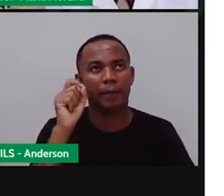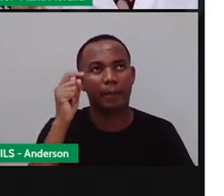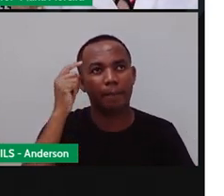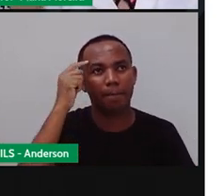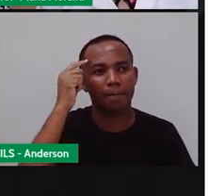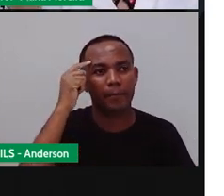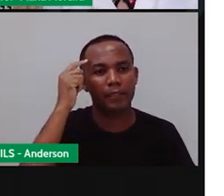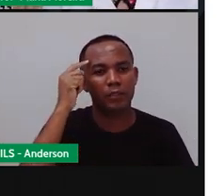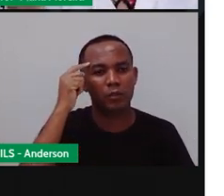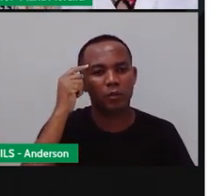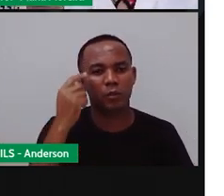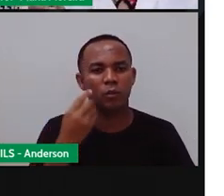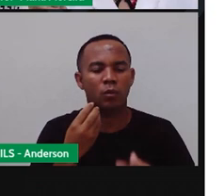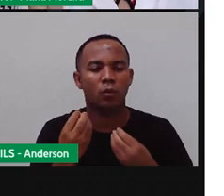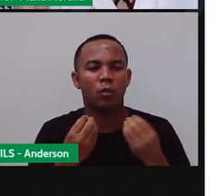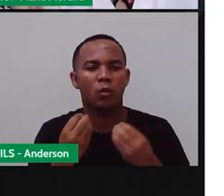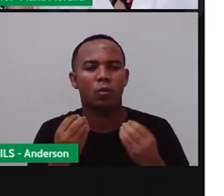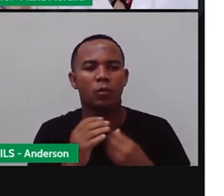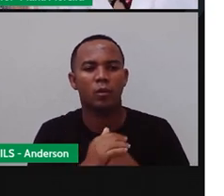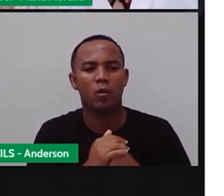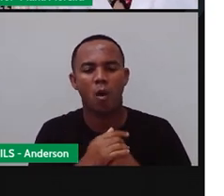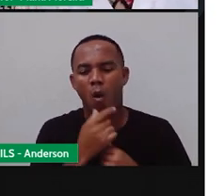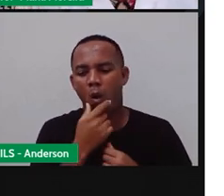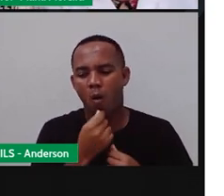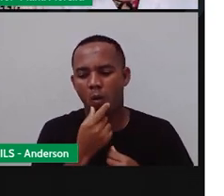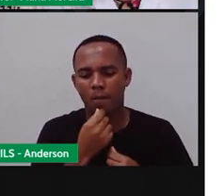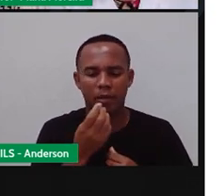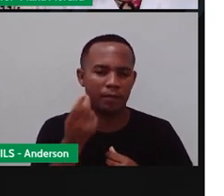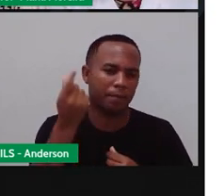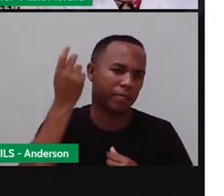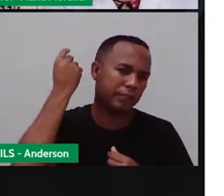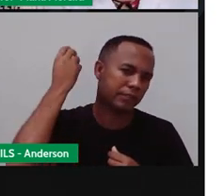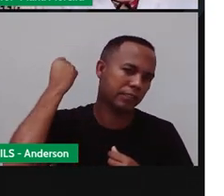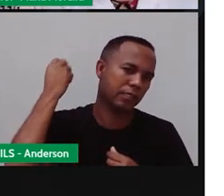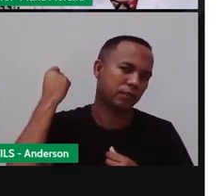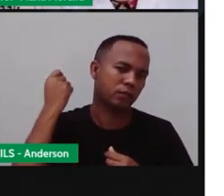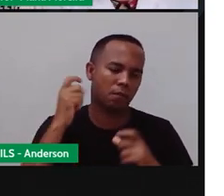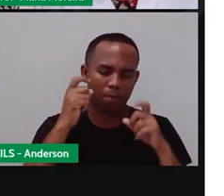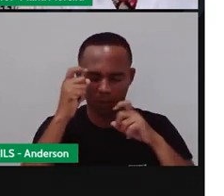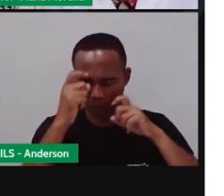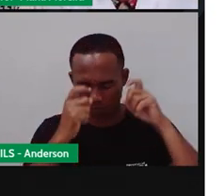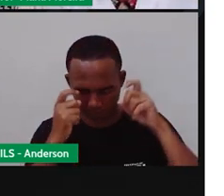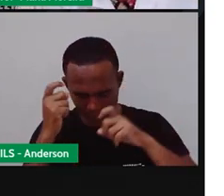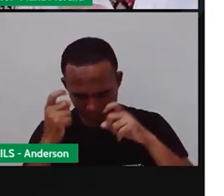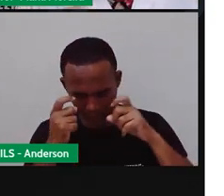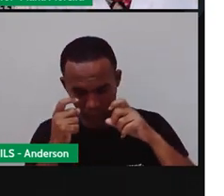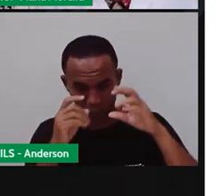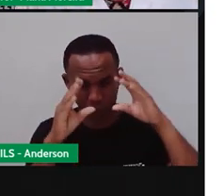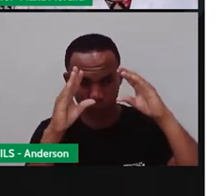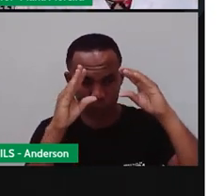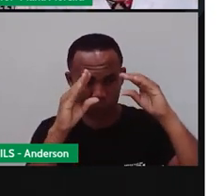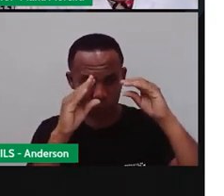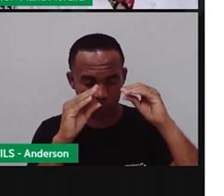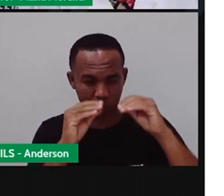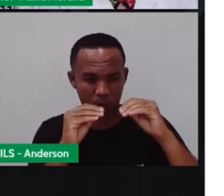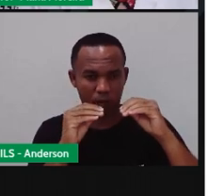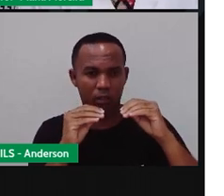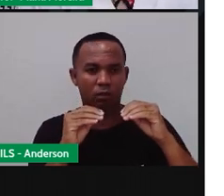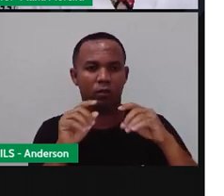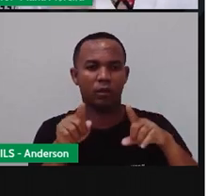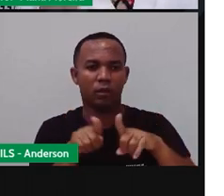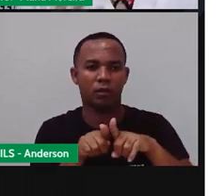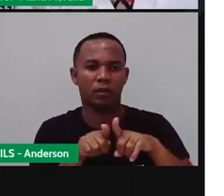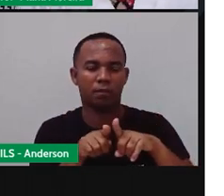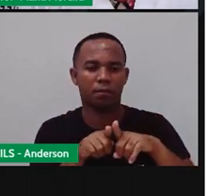o Sol, que foi quando a Pró falou, olha, o homem lá das cavernas, ele se preocupava com a escuridão. Quando ficasse escuro, ele ia ficar o quê?